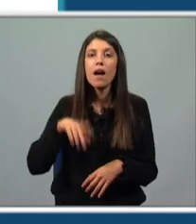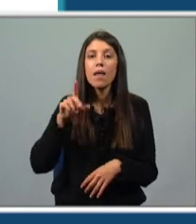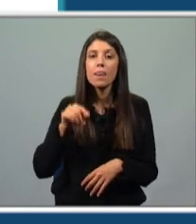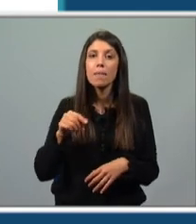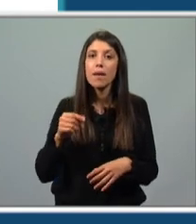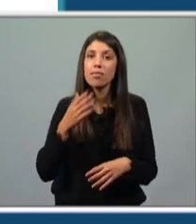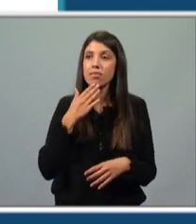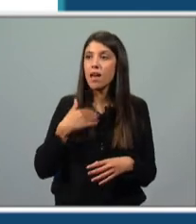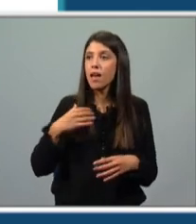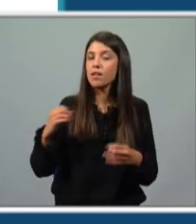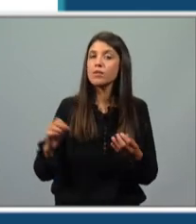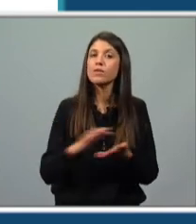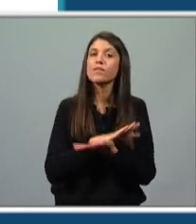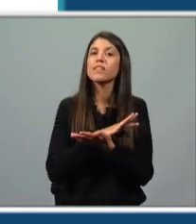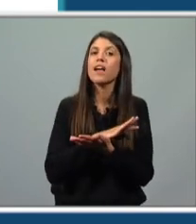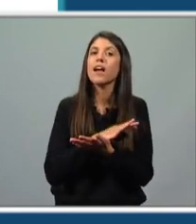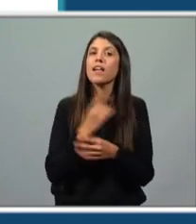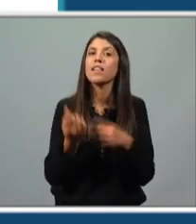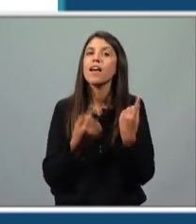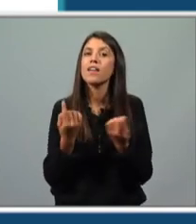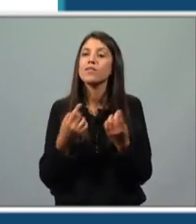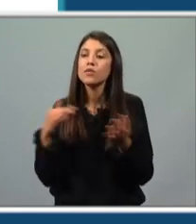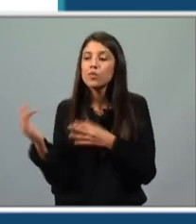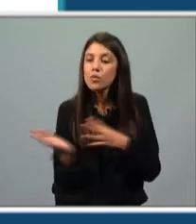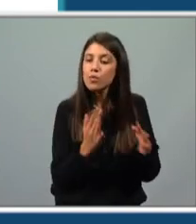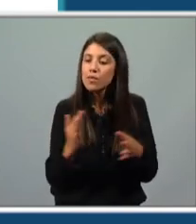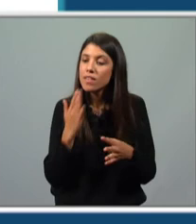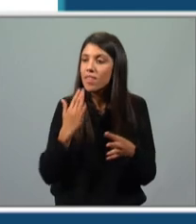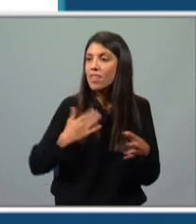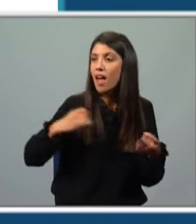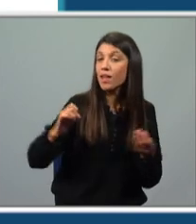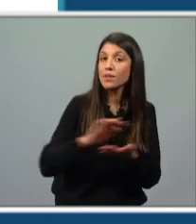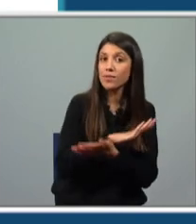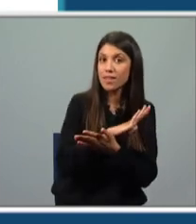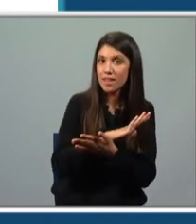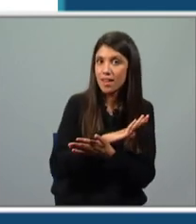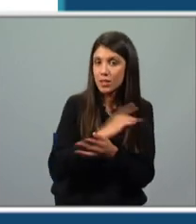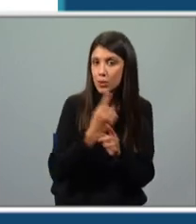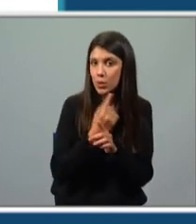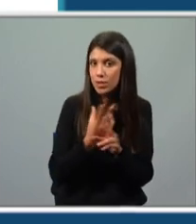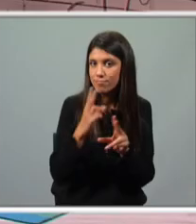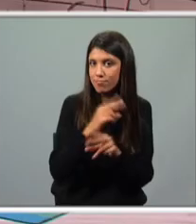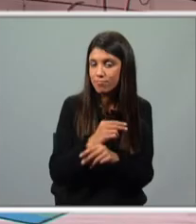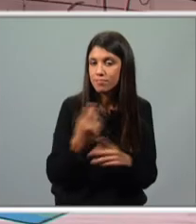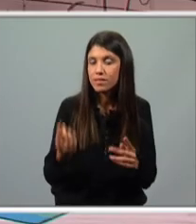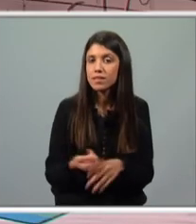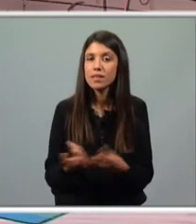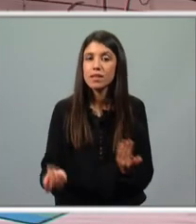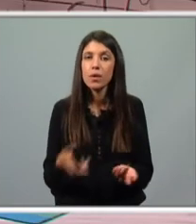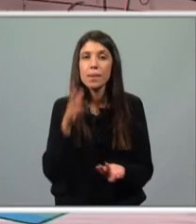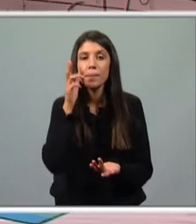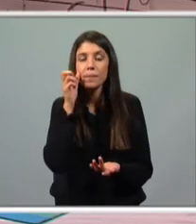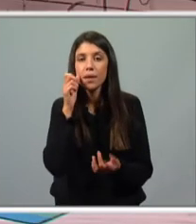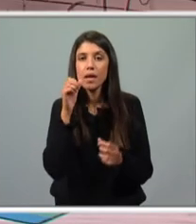novidade. O vento, muitas vezes, é portador de novidades. Então, vamos agora ouvir a pequena